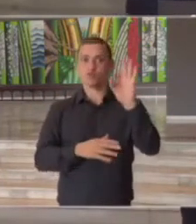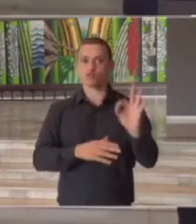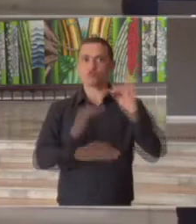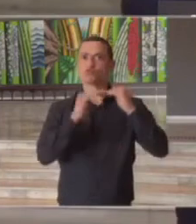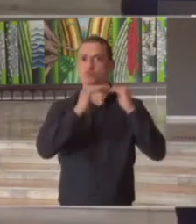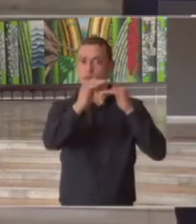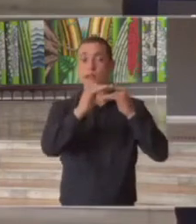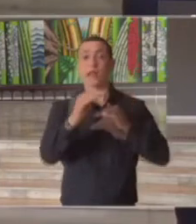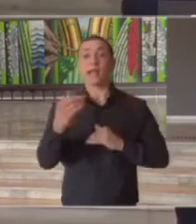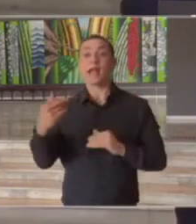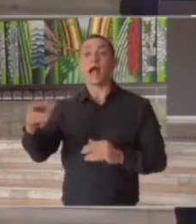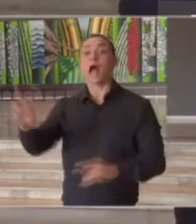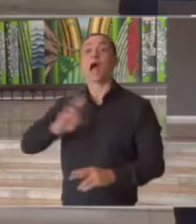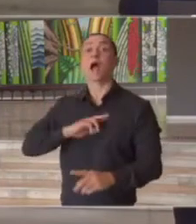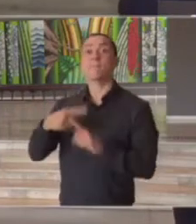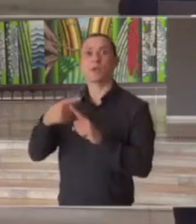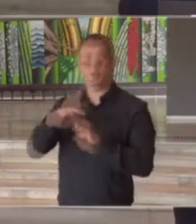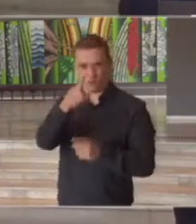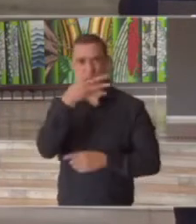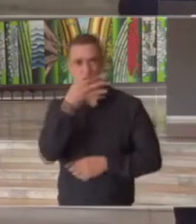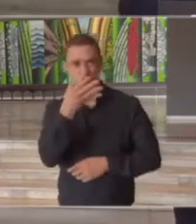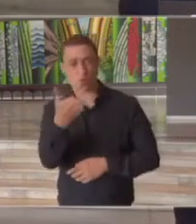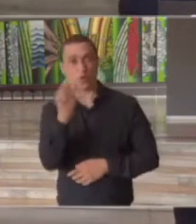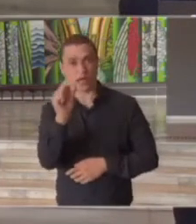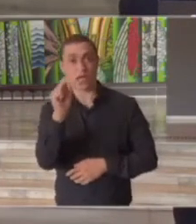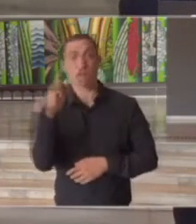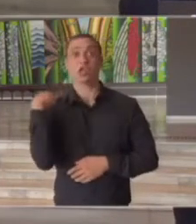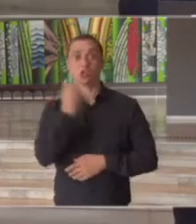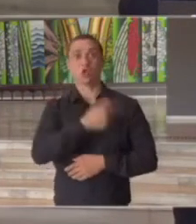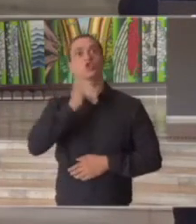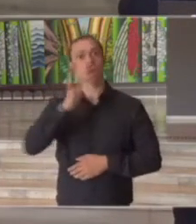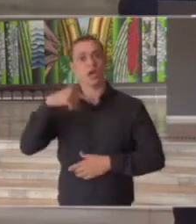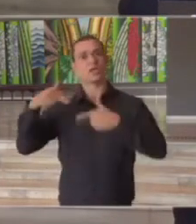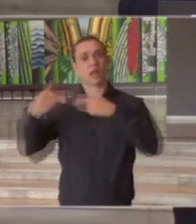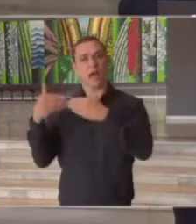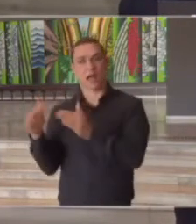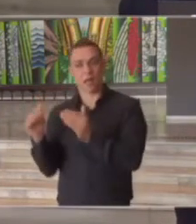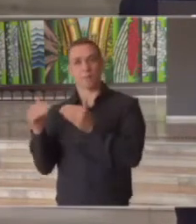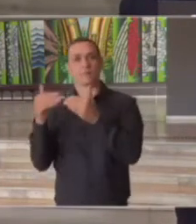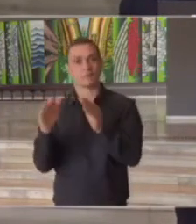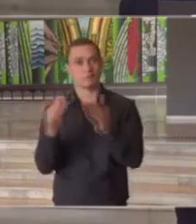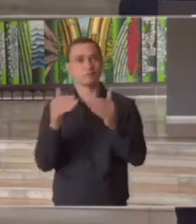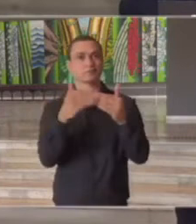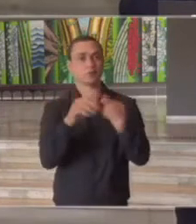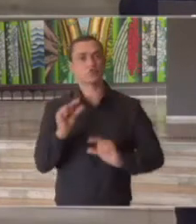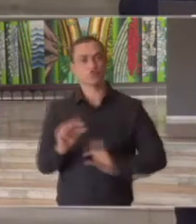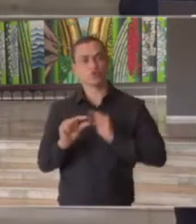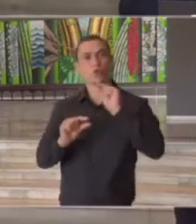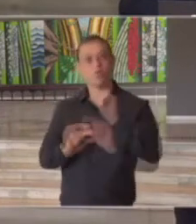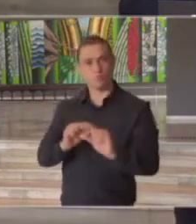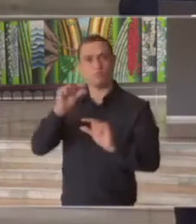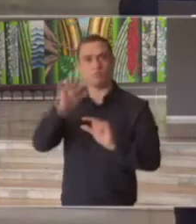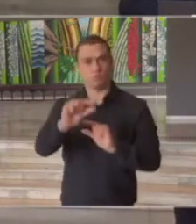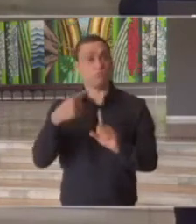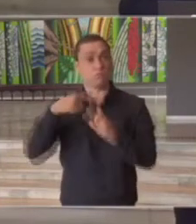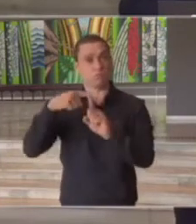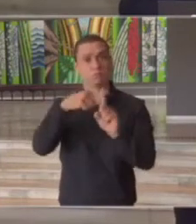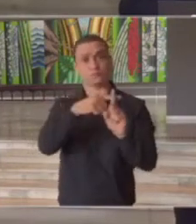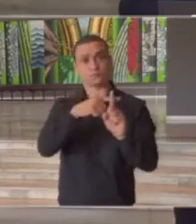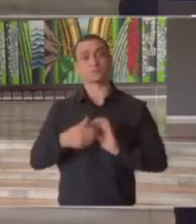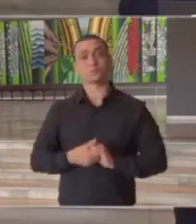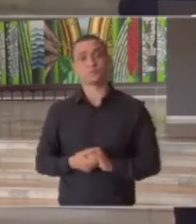parte da resposta veio exatamente pelo teu comentário a gente está tendo uma atividade de abertura de empresas bastante positiva